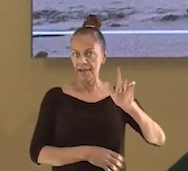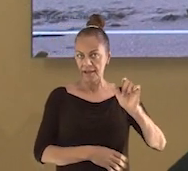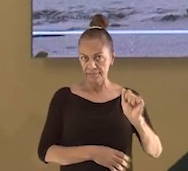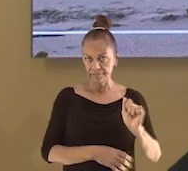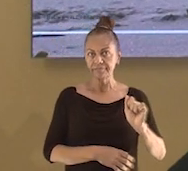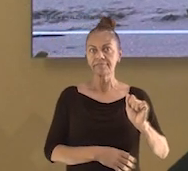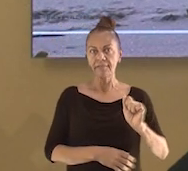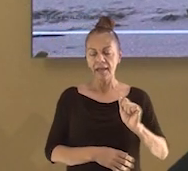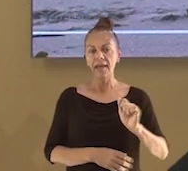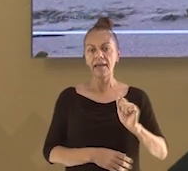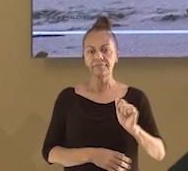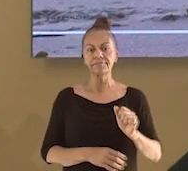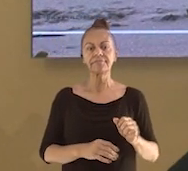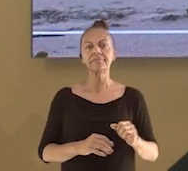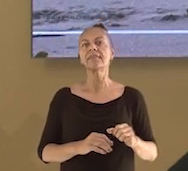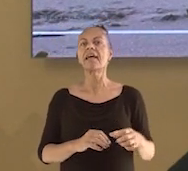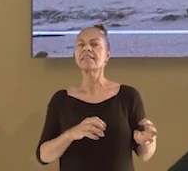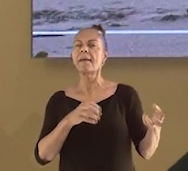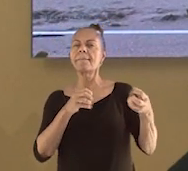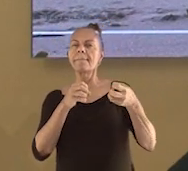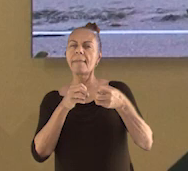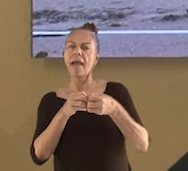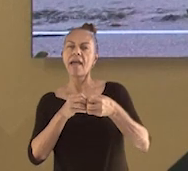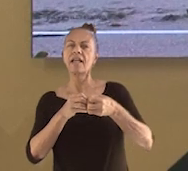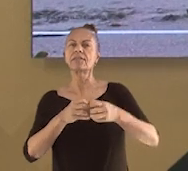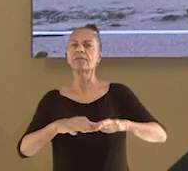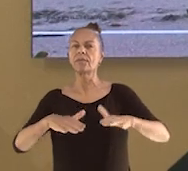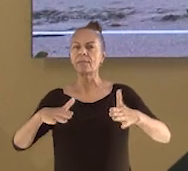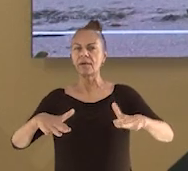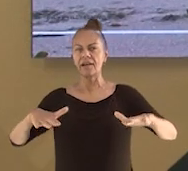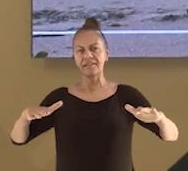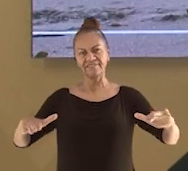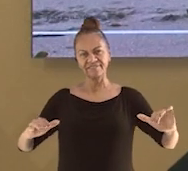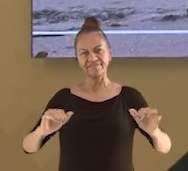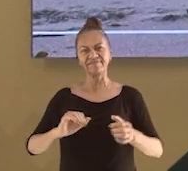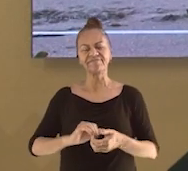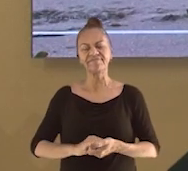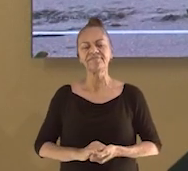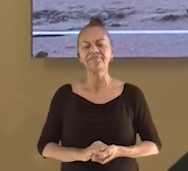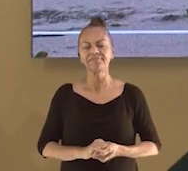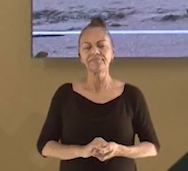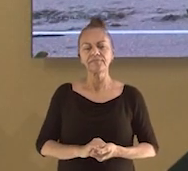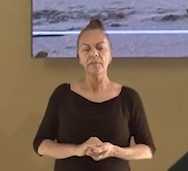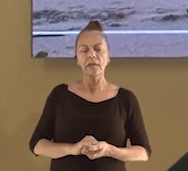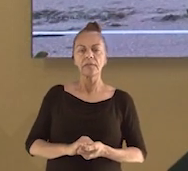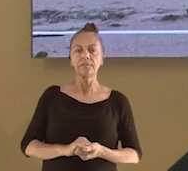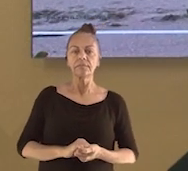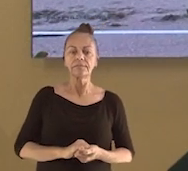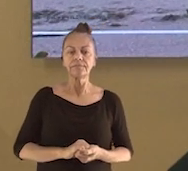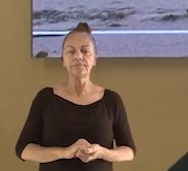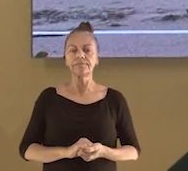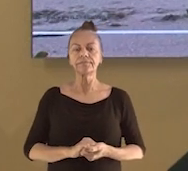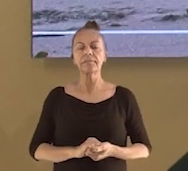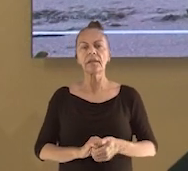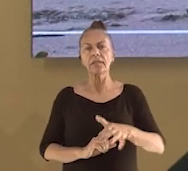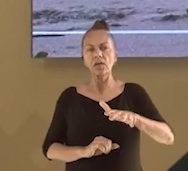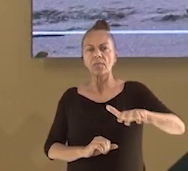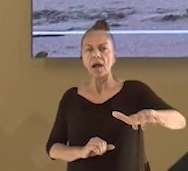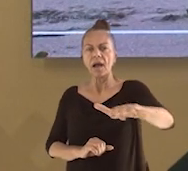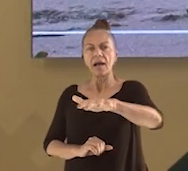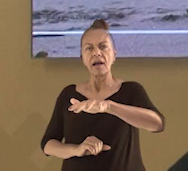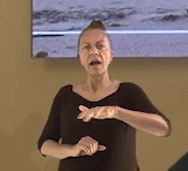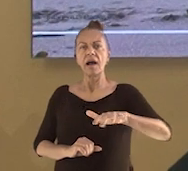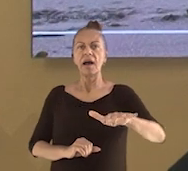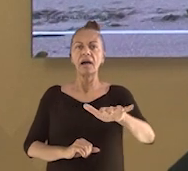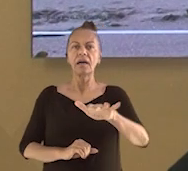restinga é um ecossistema costeiro, ou seja, está presente em locais próximos ao mar. Ela ocupa uma